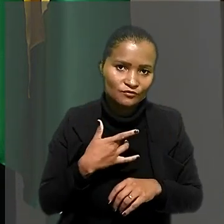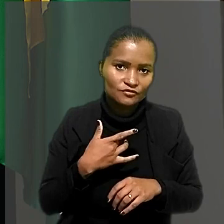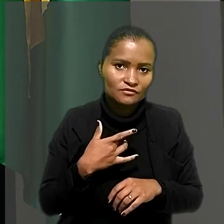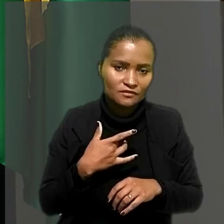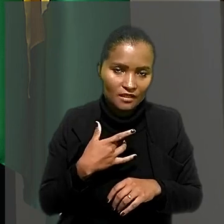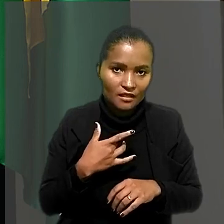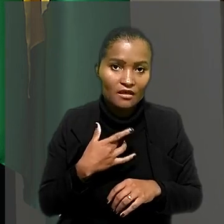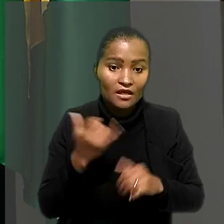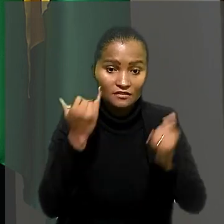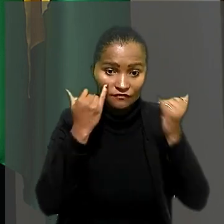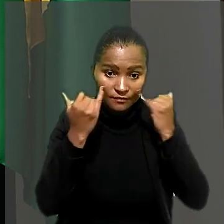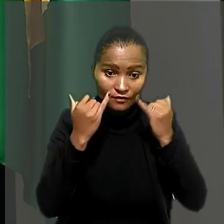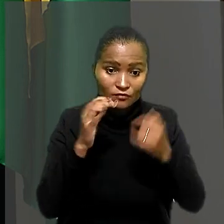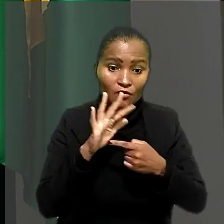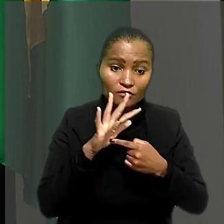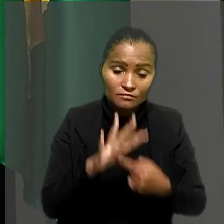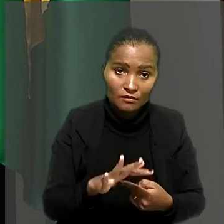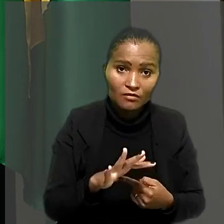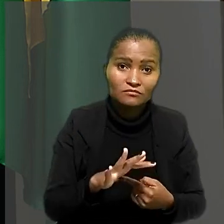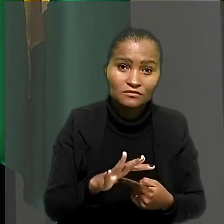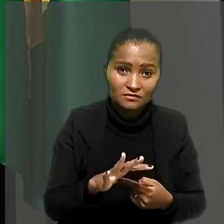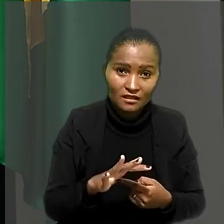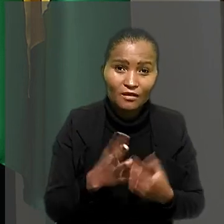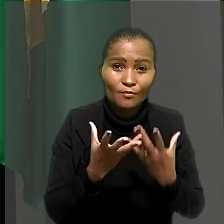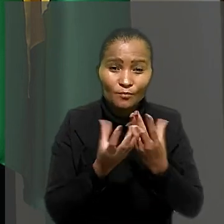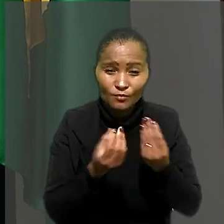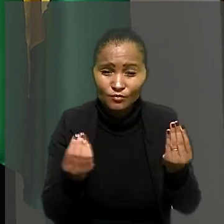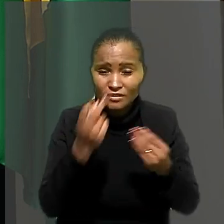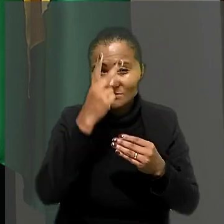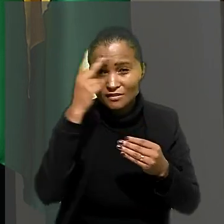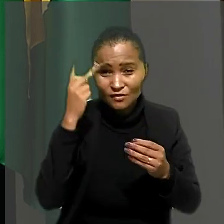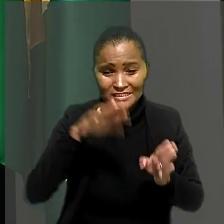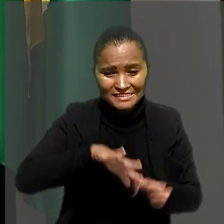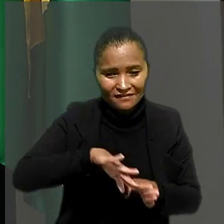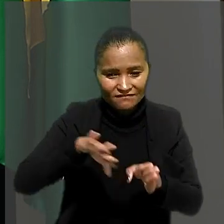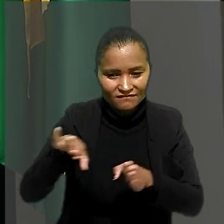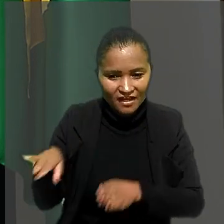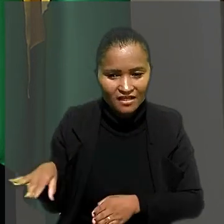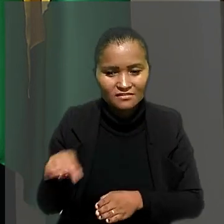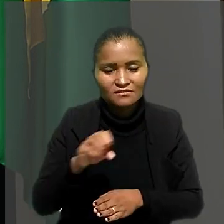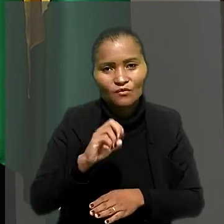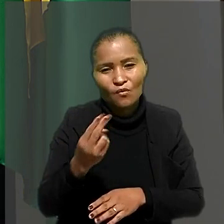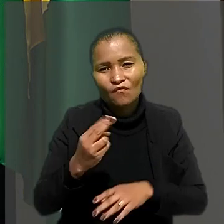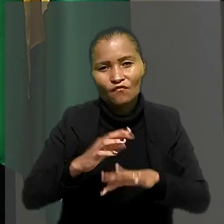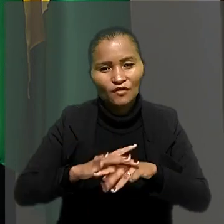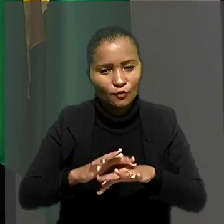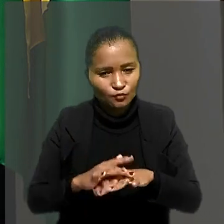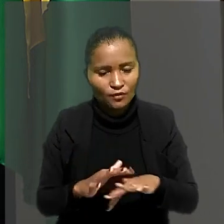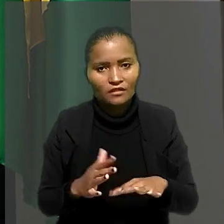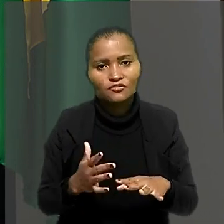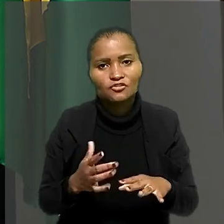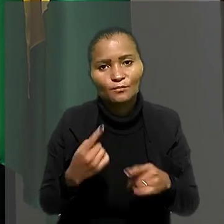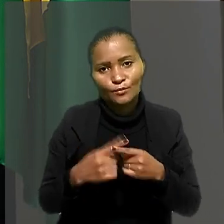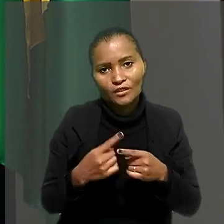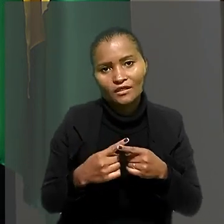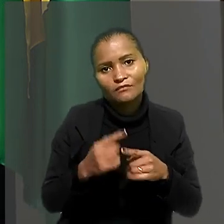apontam inúmeros casos de afastamento, inúmeros casos de adoecimento e até afastamento definitivo do trabalho causado por doenças